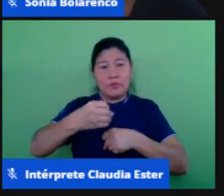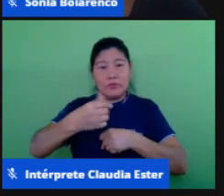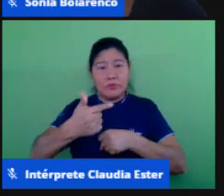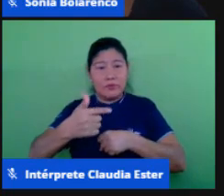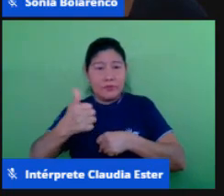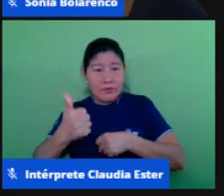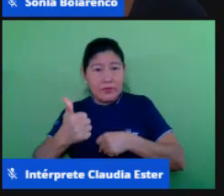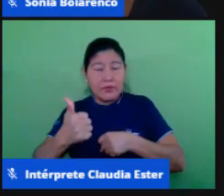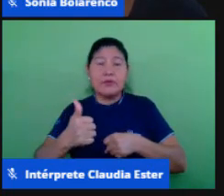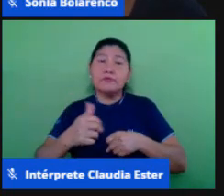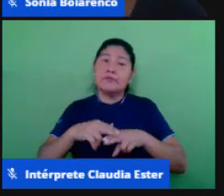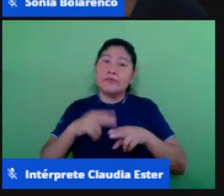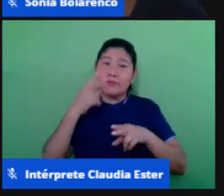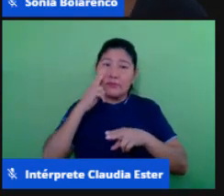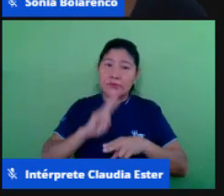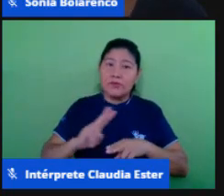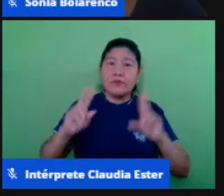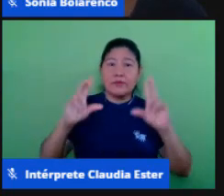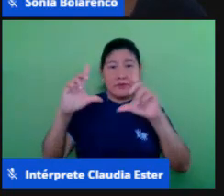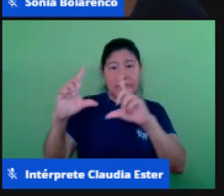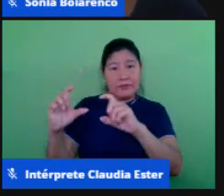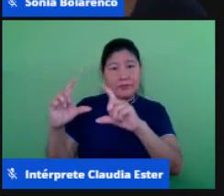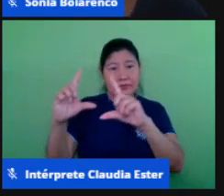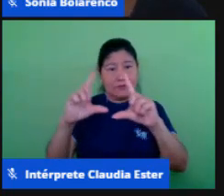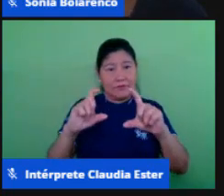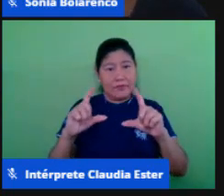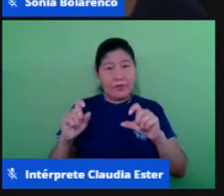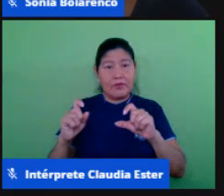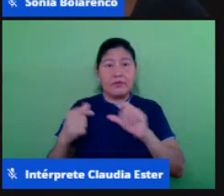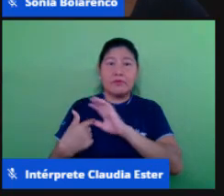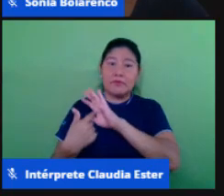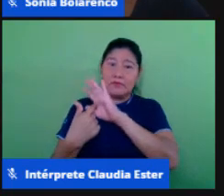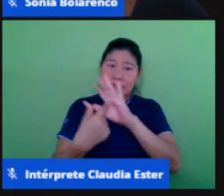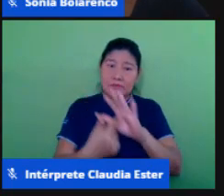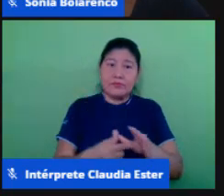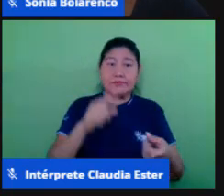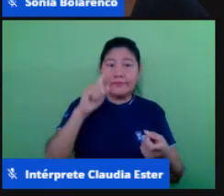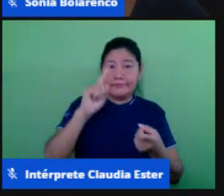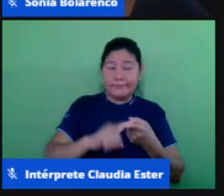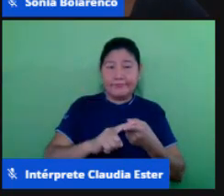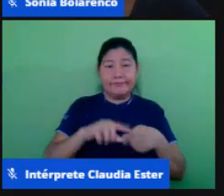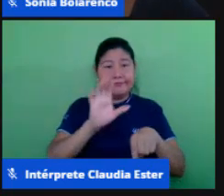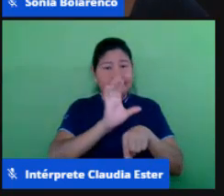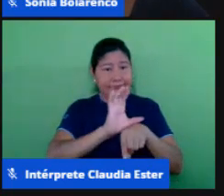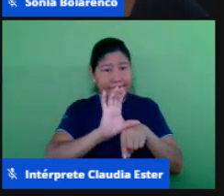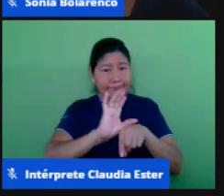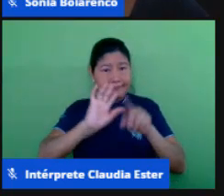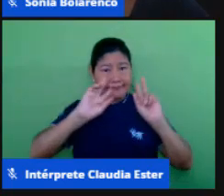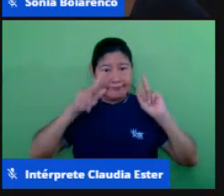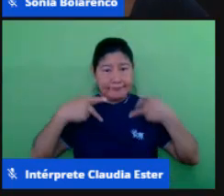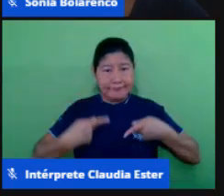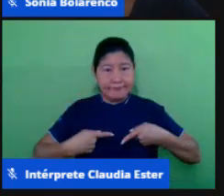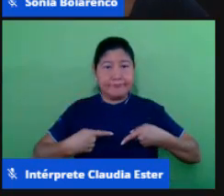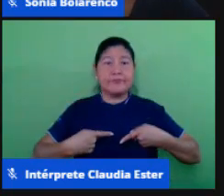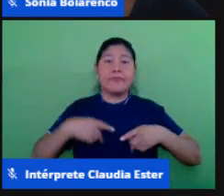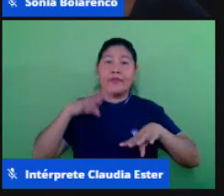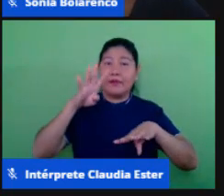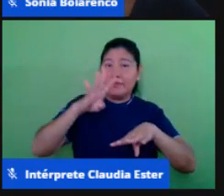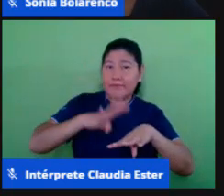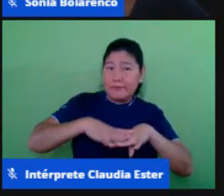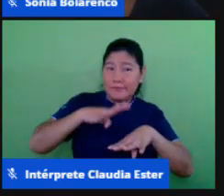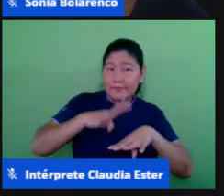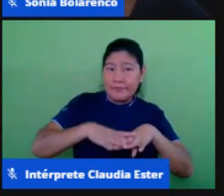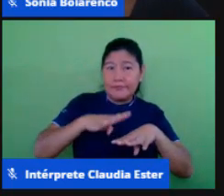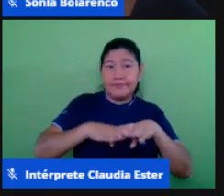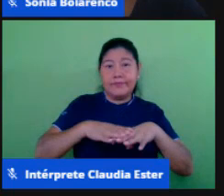dispostas as imagens nesse slide do referencial das ciências humanas, linguagem e matemática, tendo em vista que